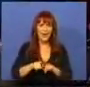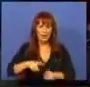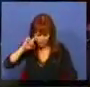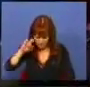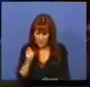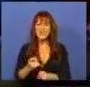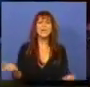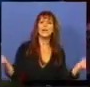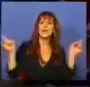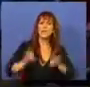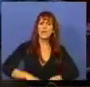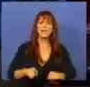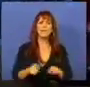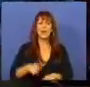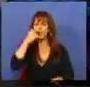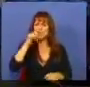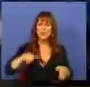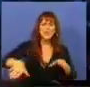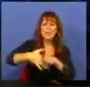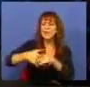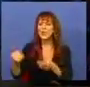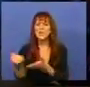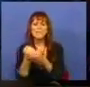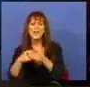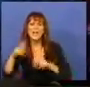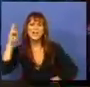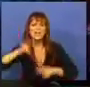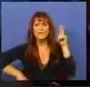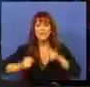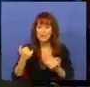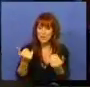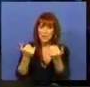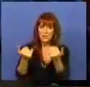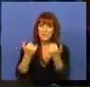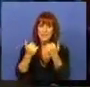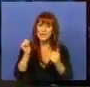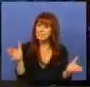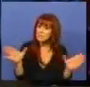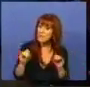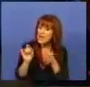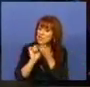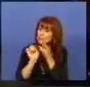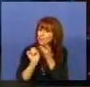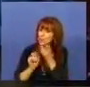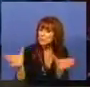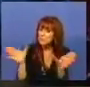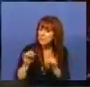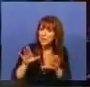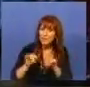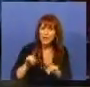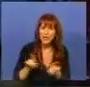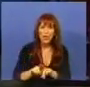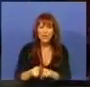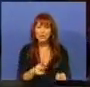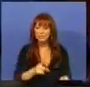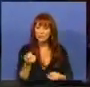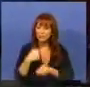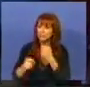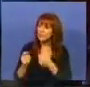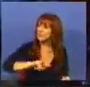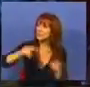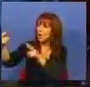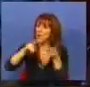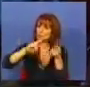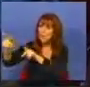exigir aos intervenientes dos mercados financeiros informação mais pormenorizada quanto às transações